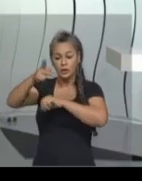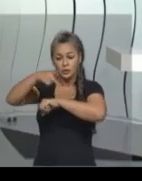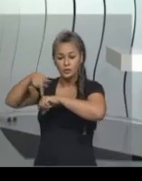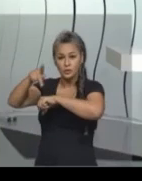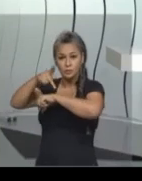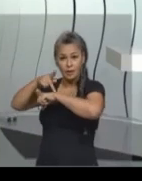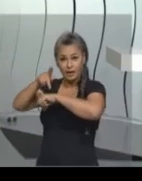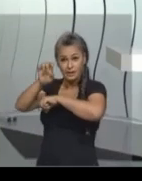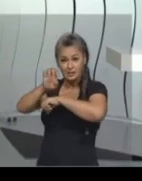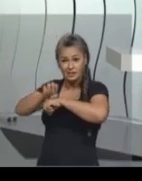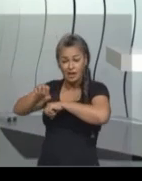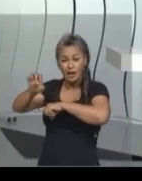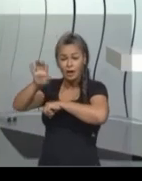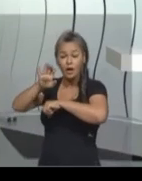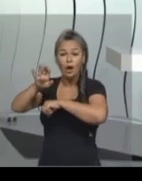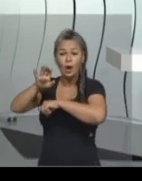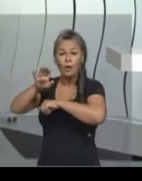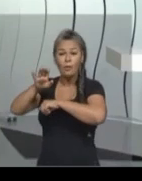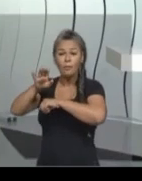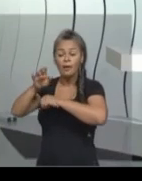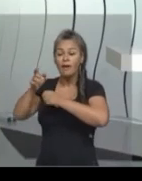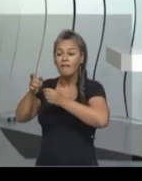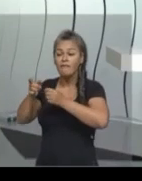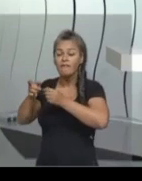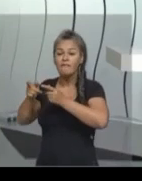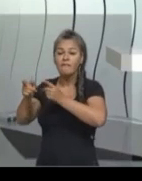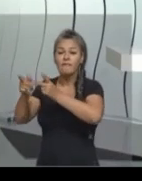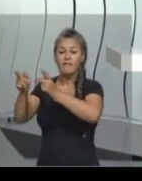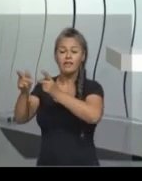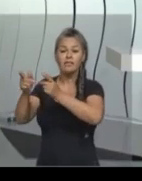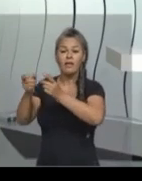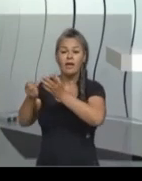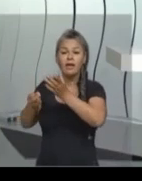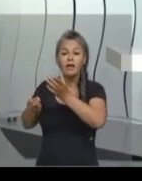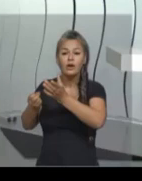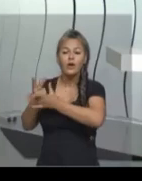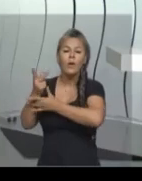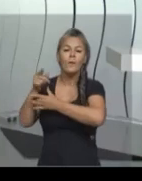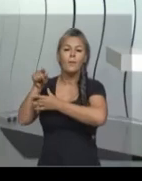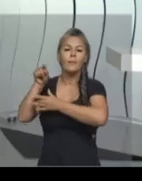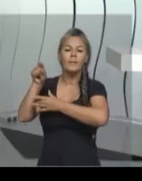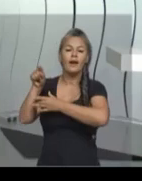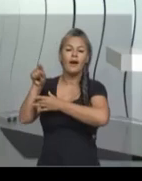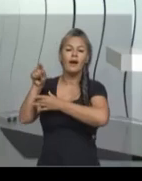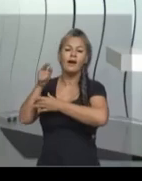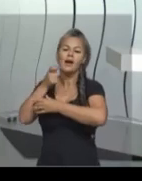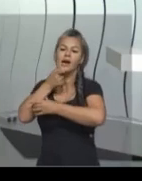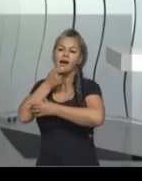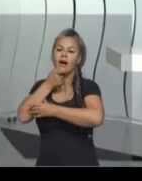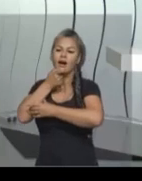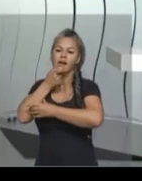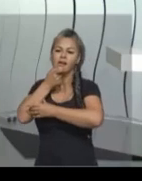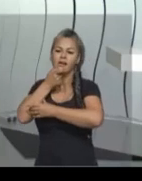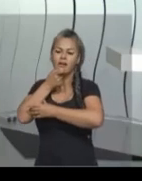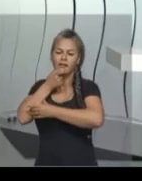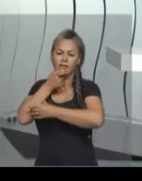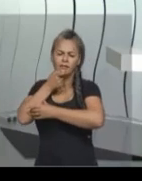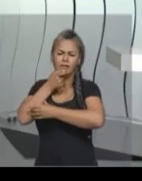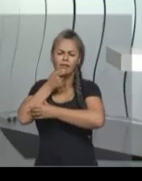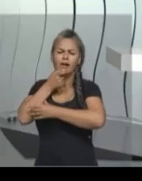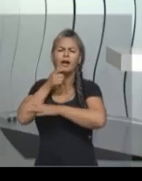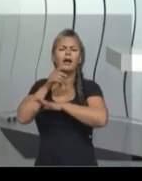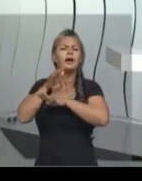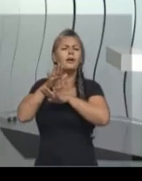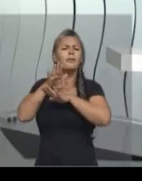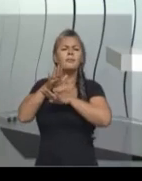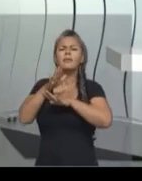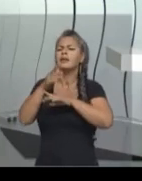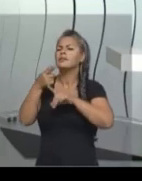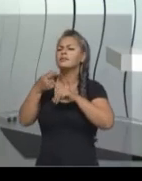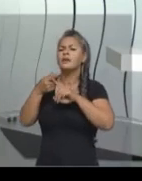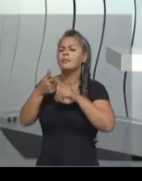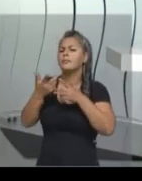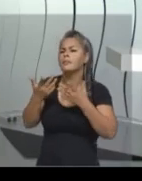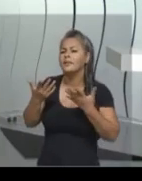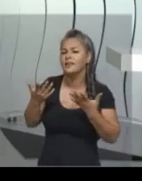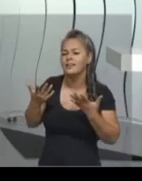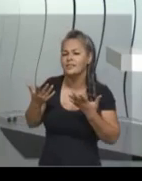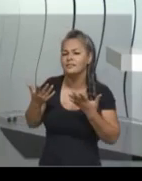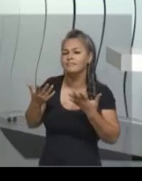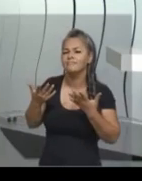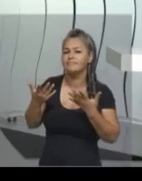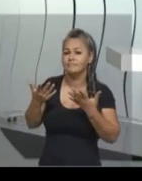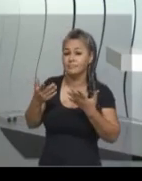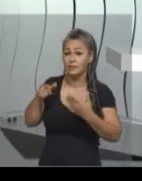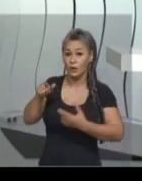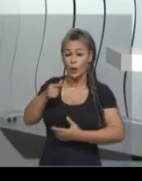objetivo de Napoleão com esse decreto? Derrotar economicamente a Inglaterra, já